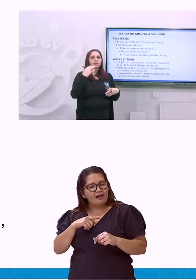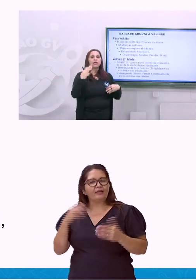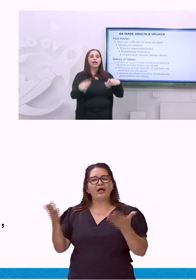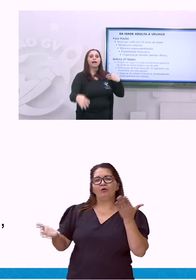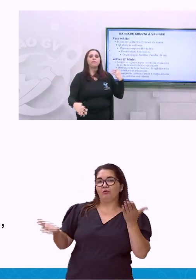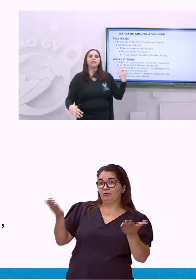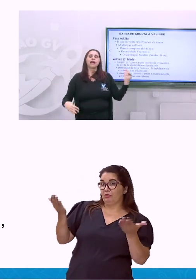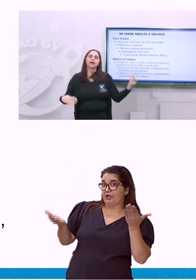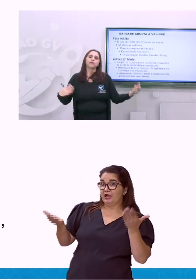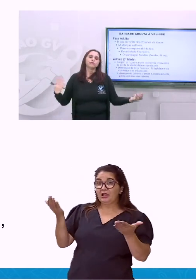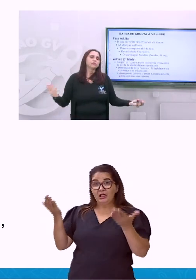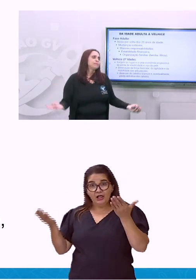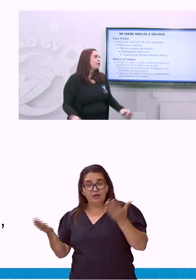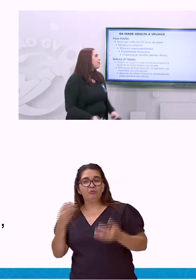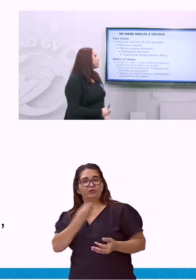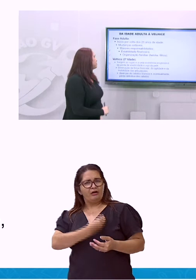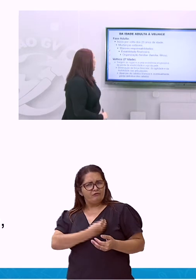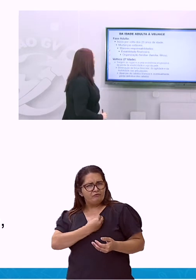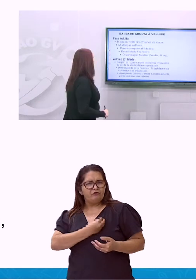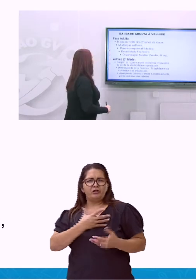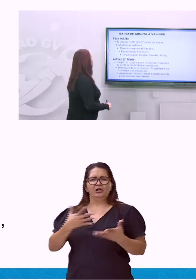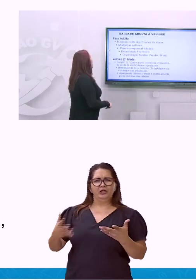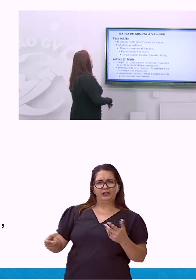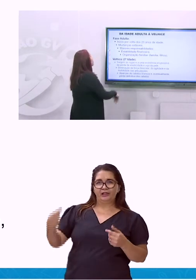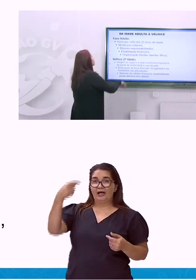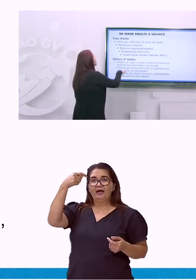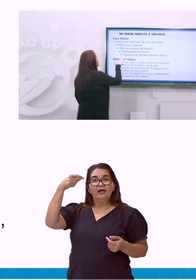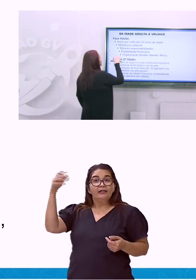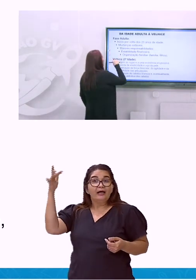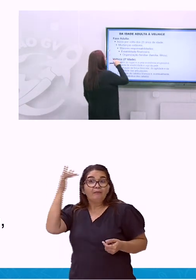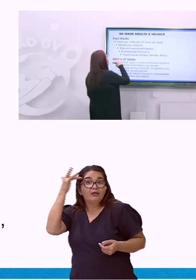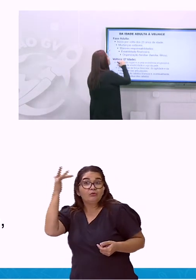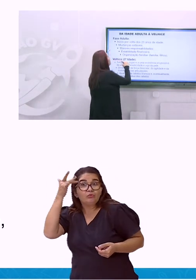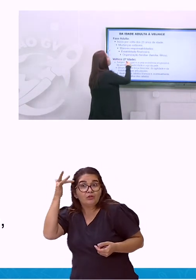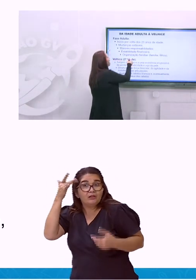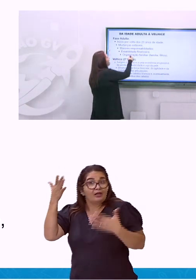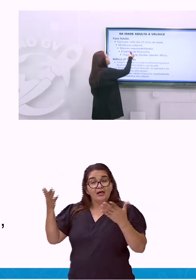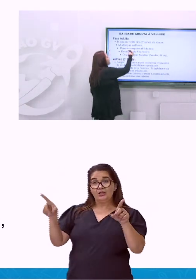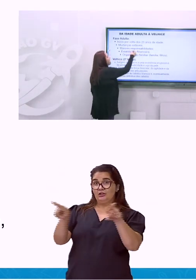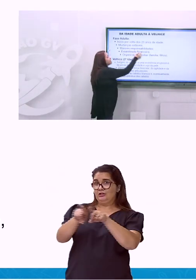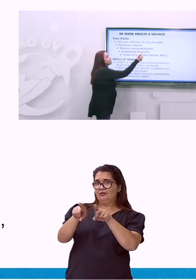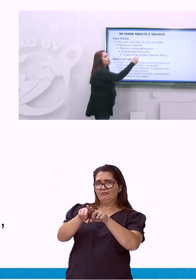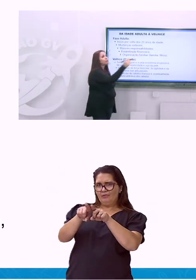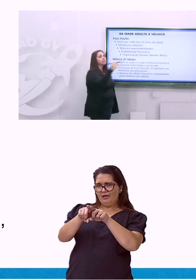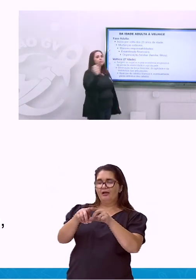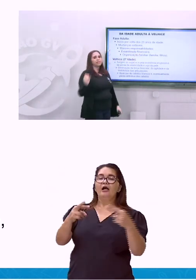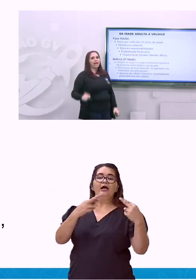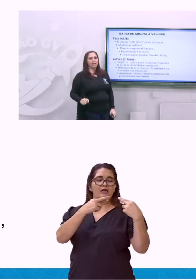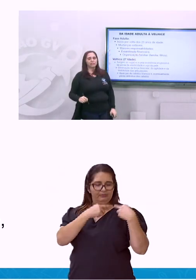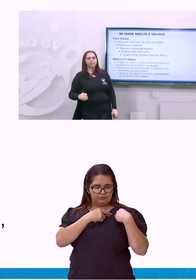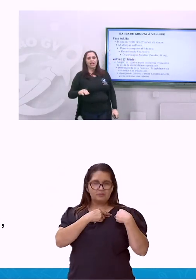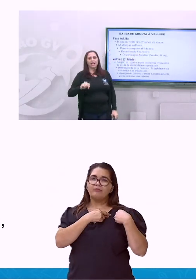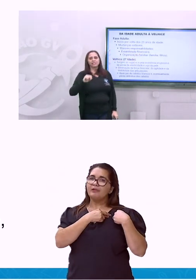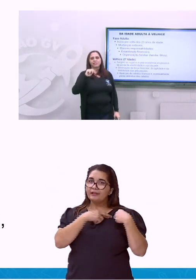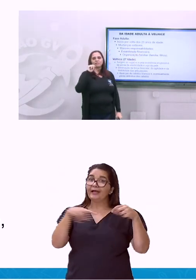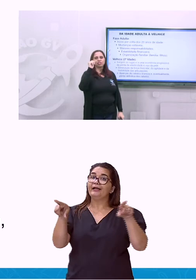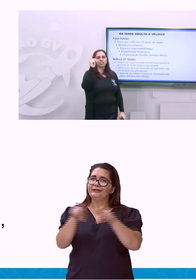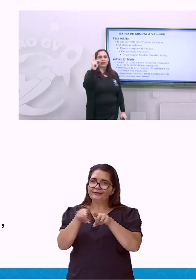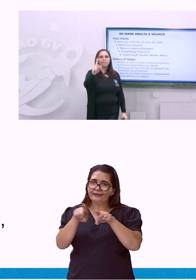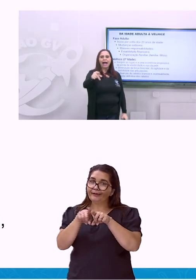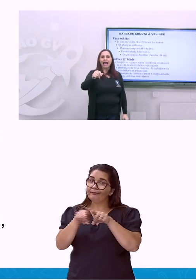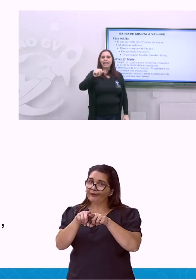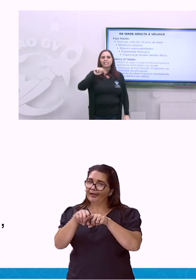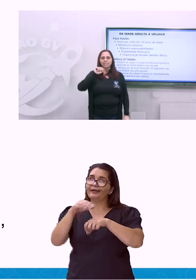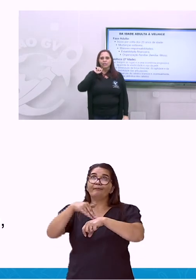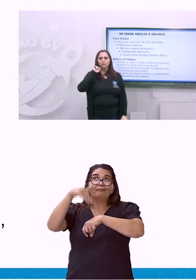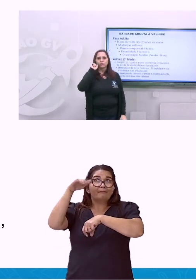consiga caminhar com as suas próprias pernas. Você já tem mais responsabilidades. Às vezes você